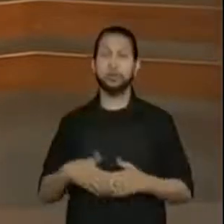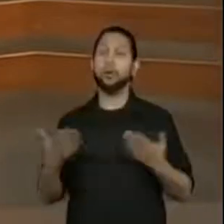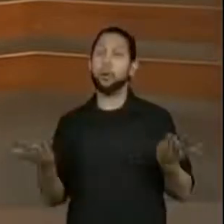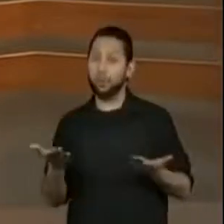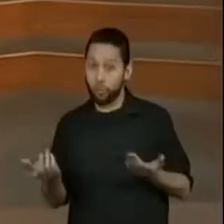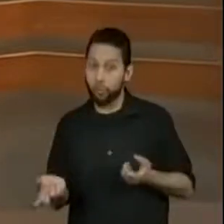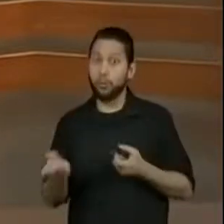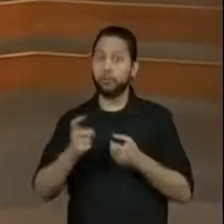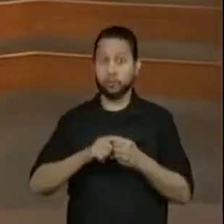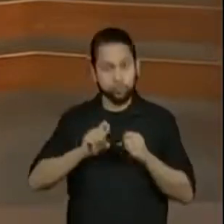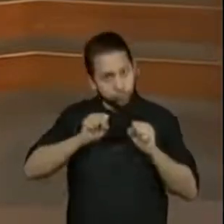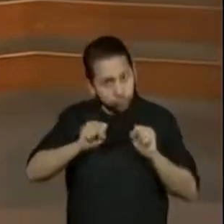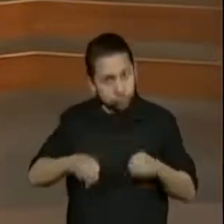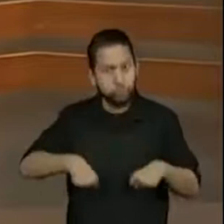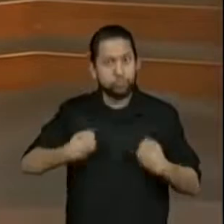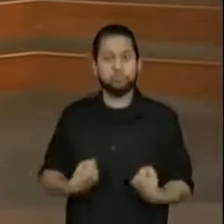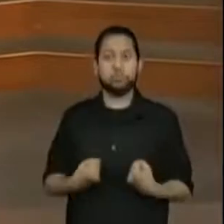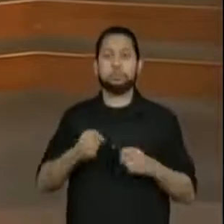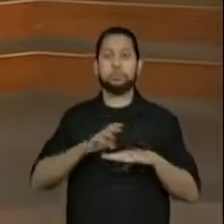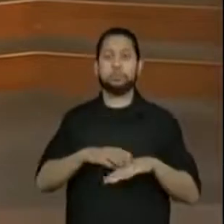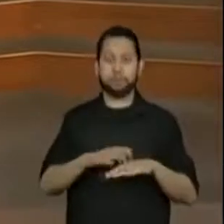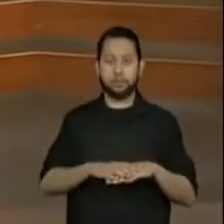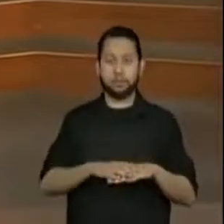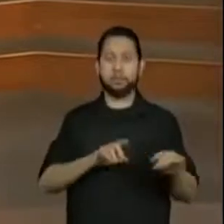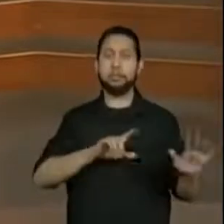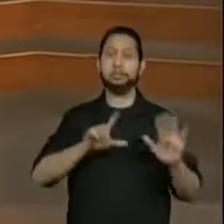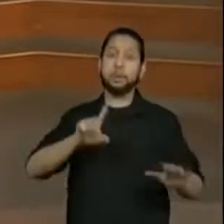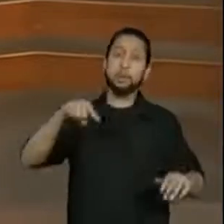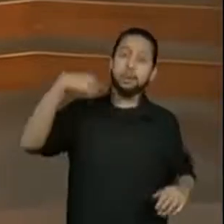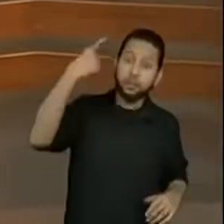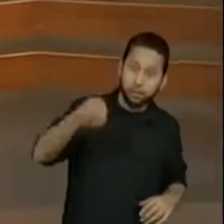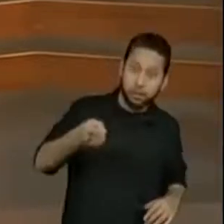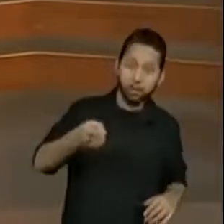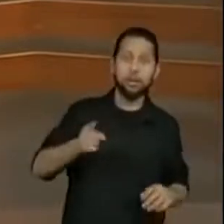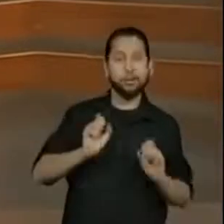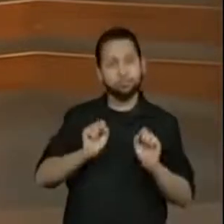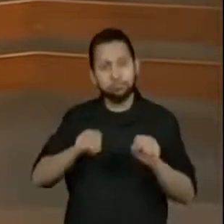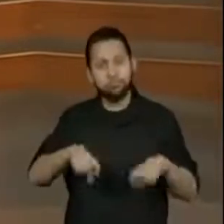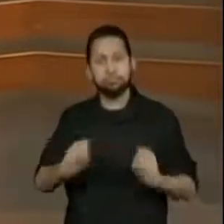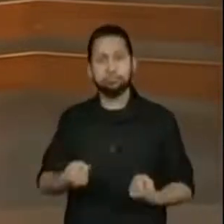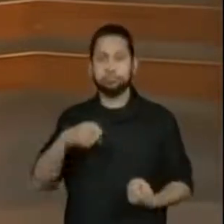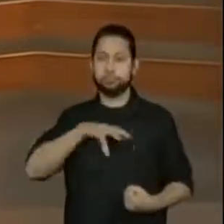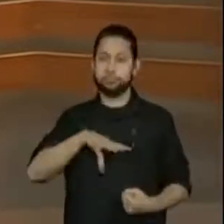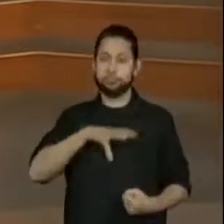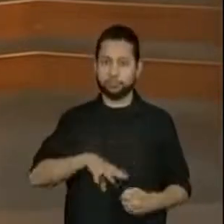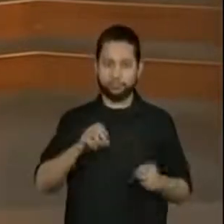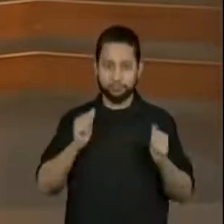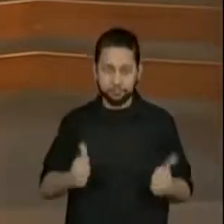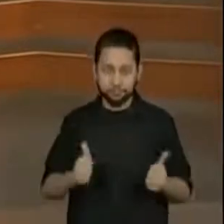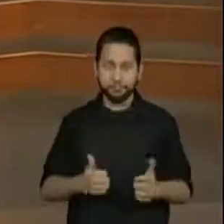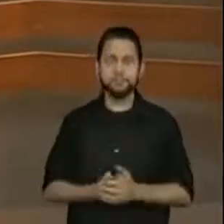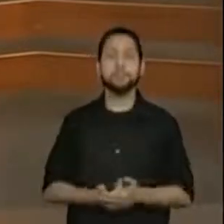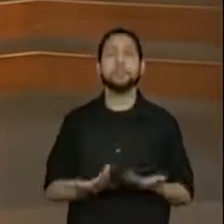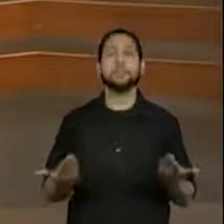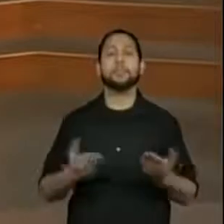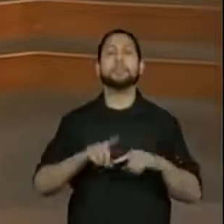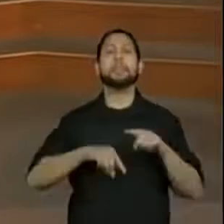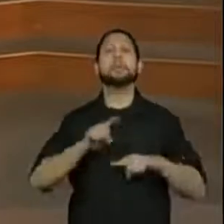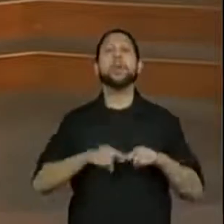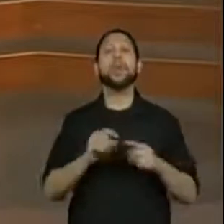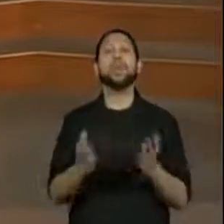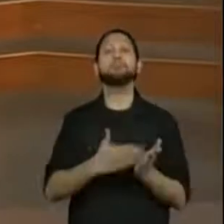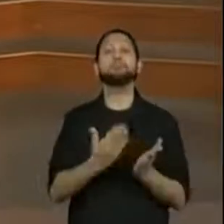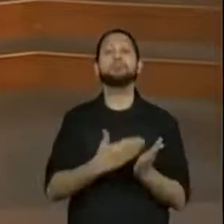programa de recuperação de matemática e semana que vem vai ser a recuperação de língua portuguesa, certo? Qual é o material utilizado?